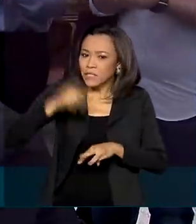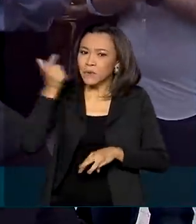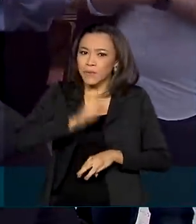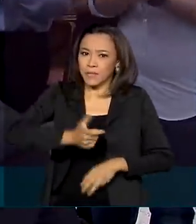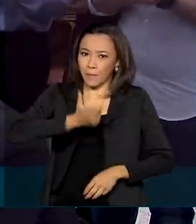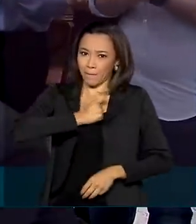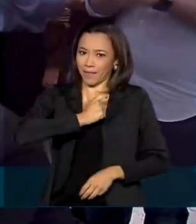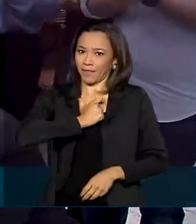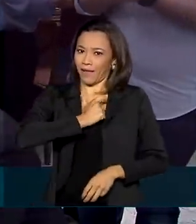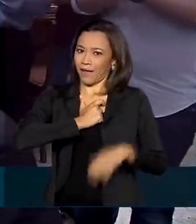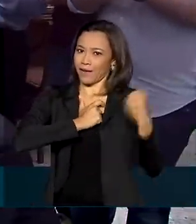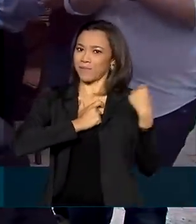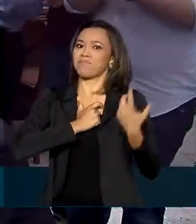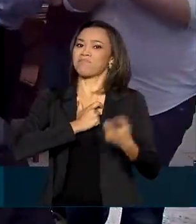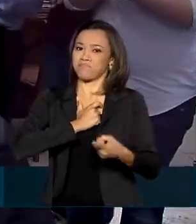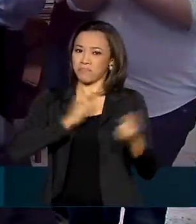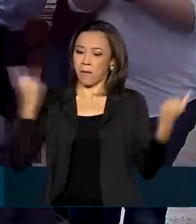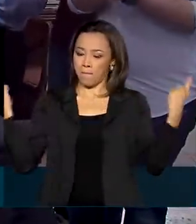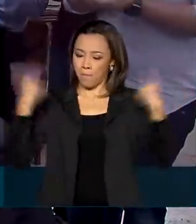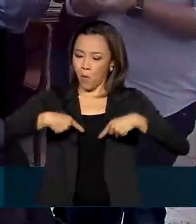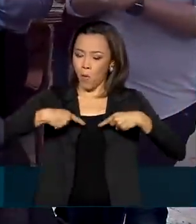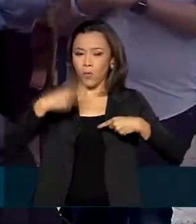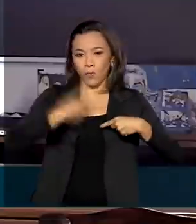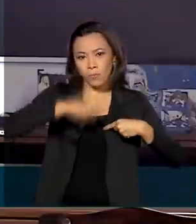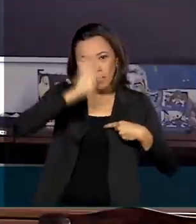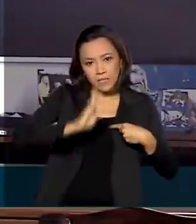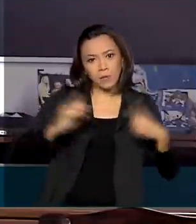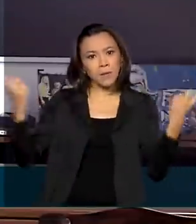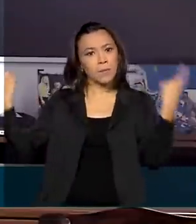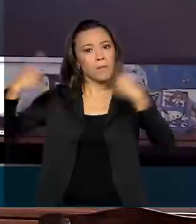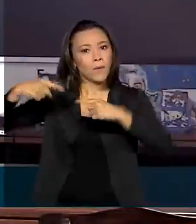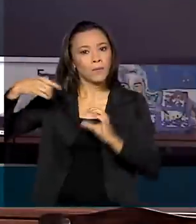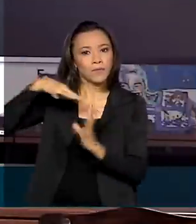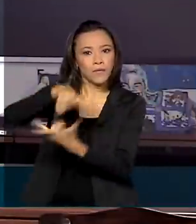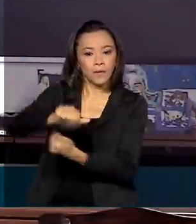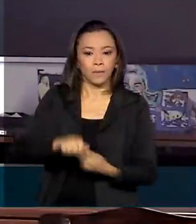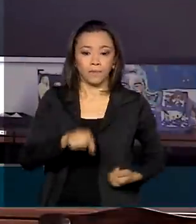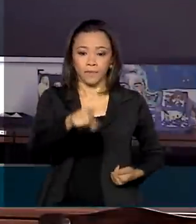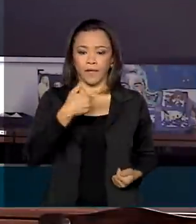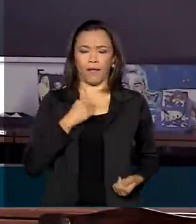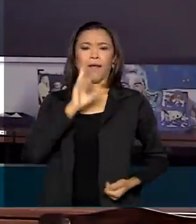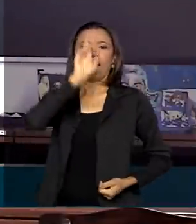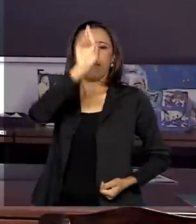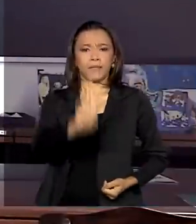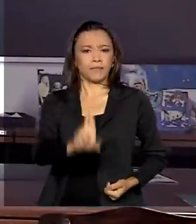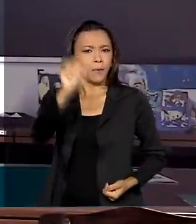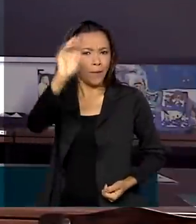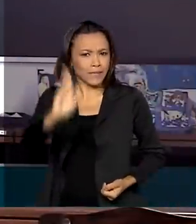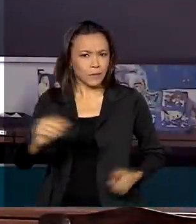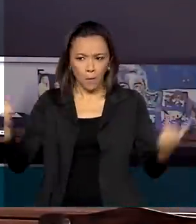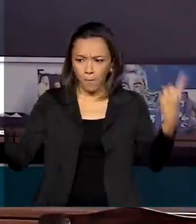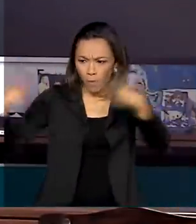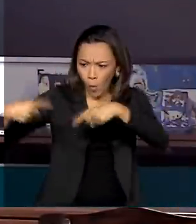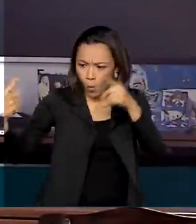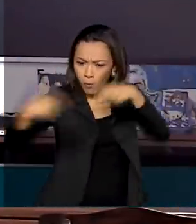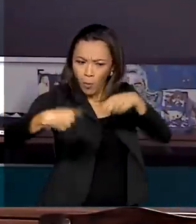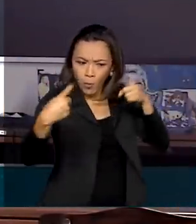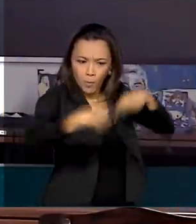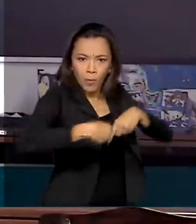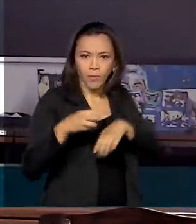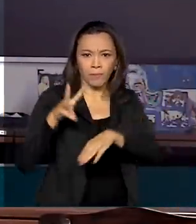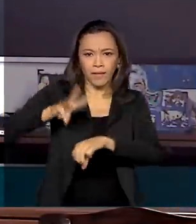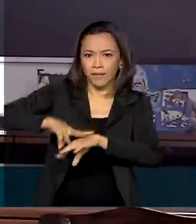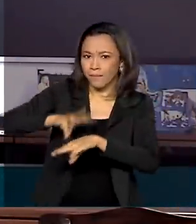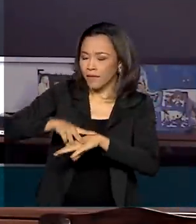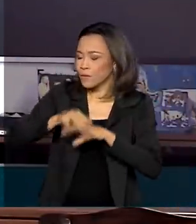em Olimpíadas Nacionais e Internacionais. Representar o Brasil nesse tipo de competição é incrível. Poder